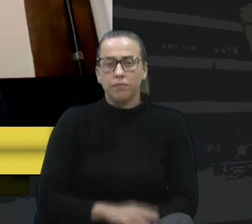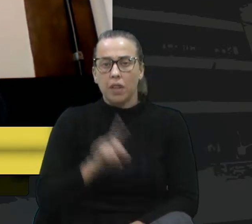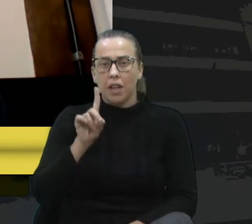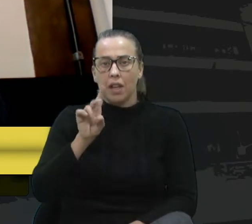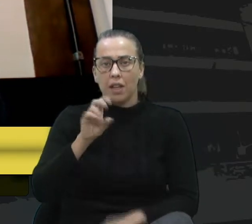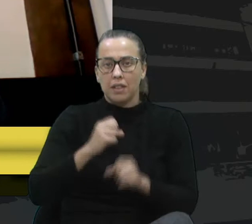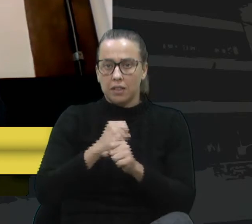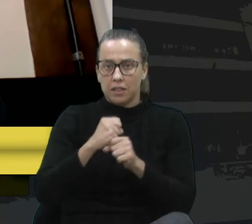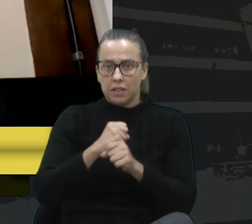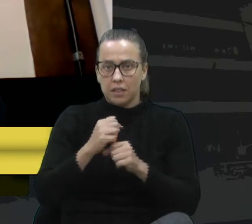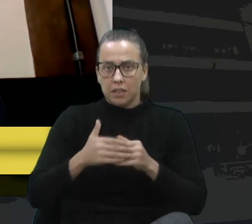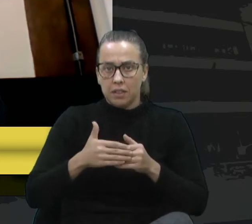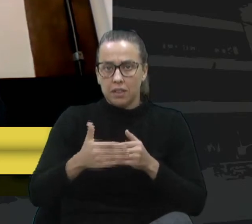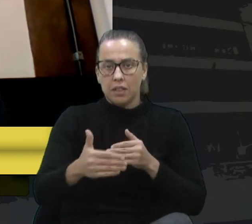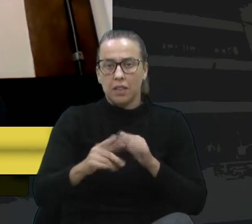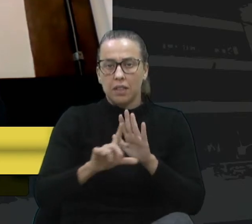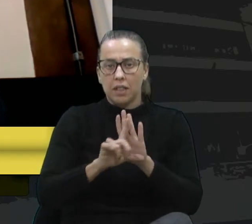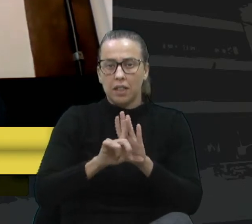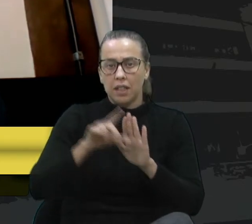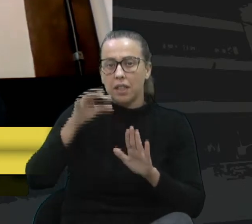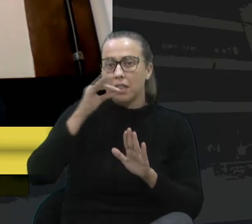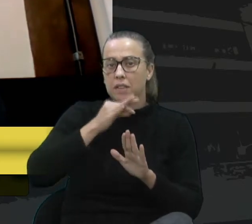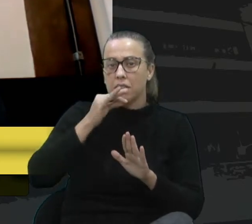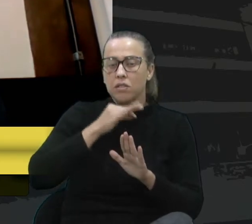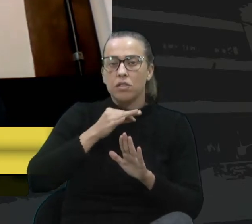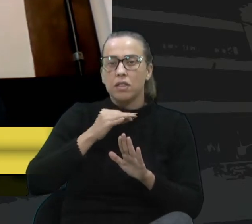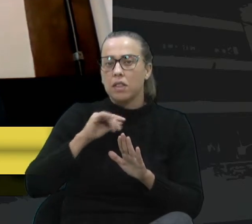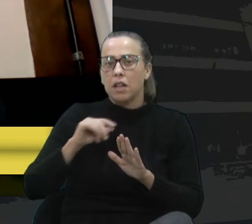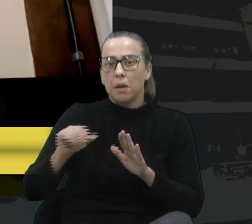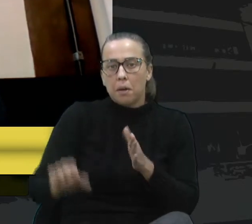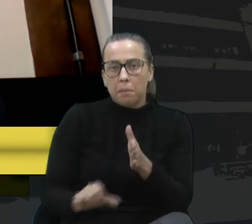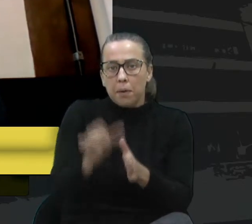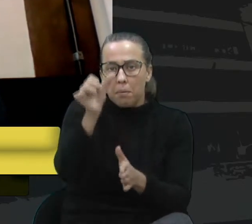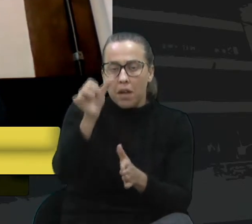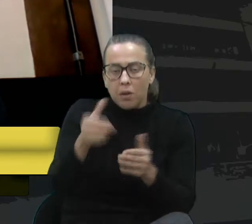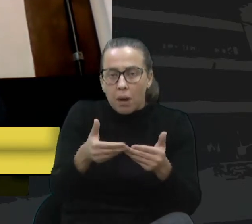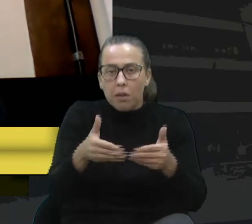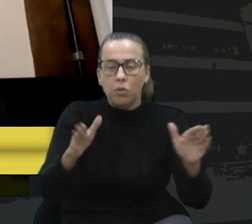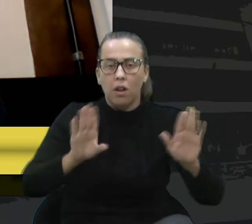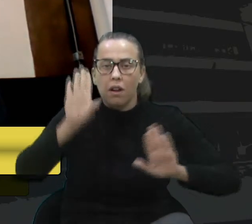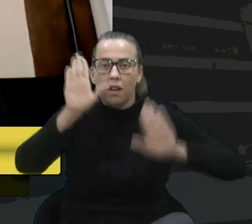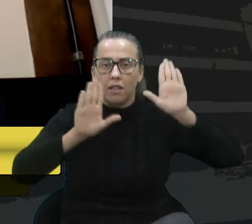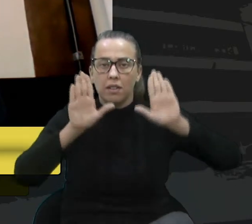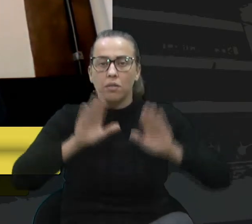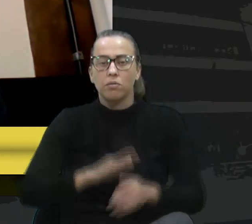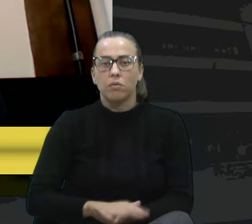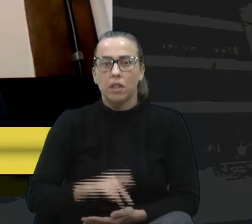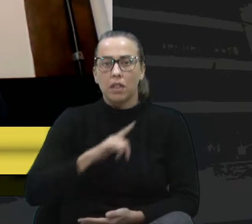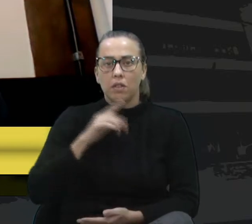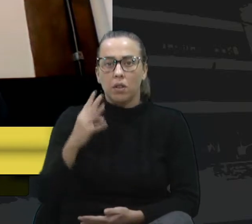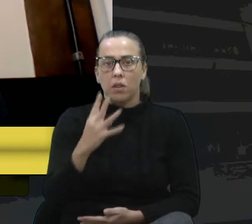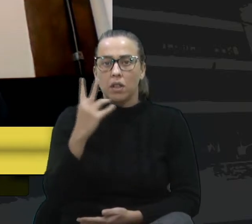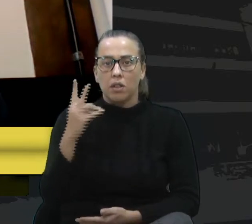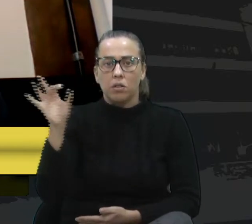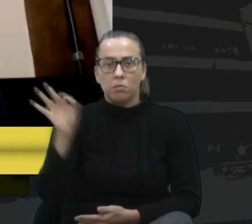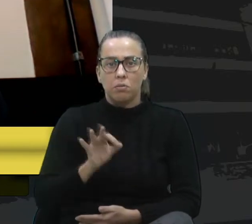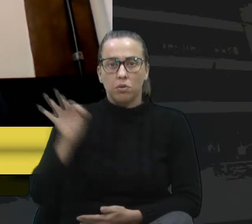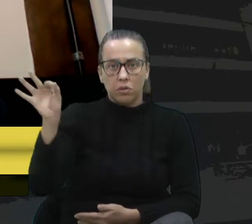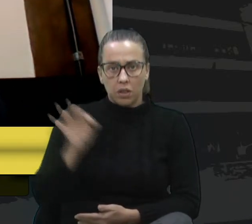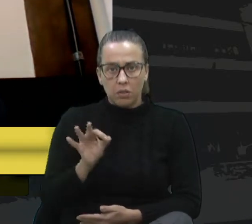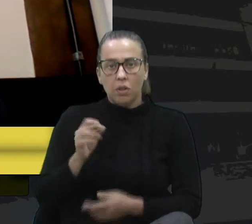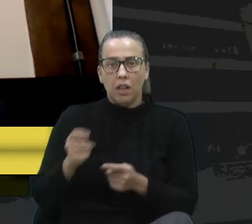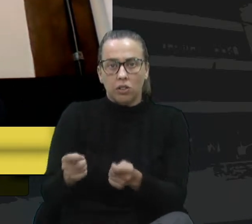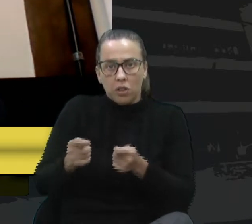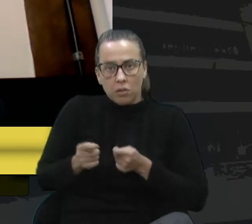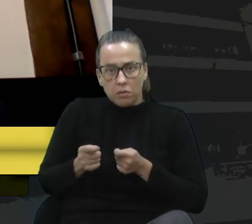anos de existência da lei, Caxias do Sul, realizou seu primeiro pregão eletrônico e obteve 42% de economia